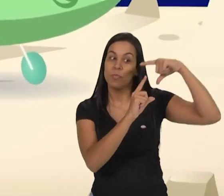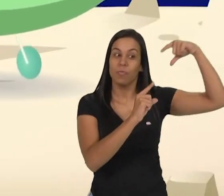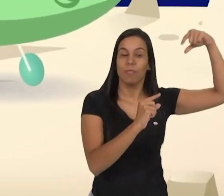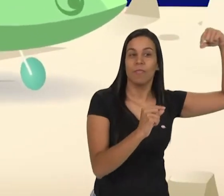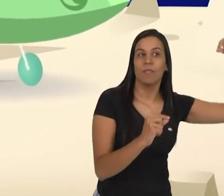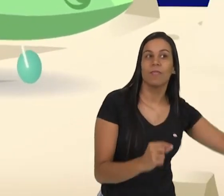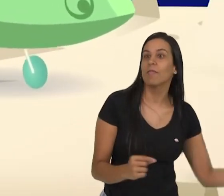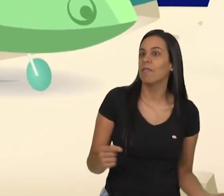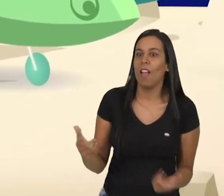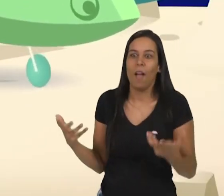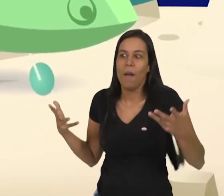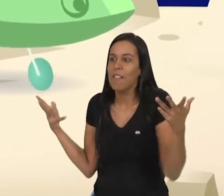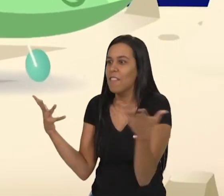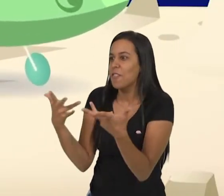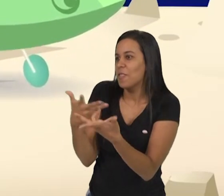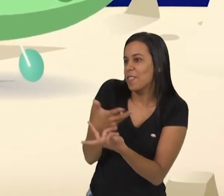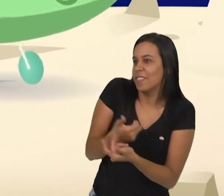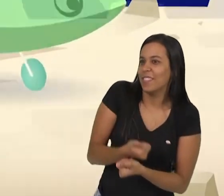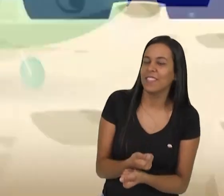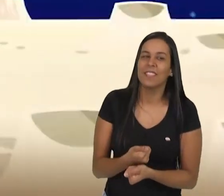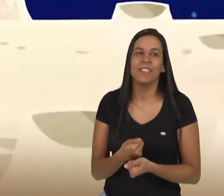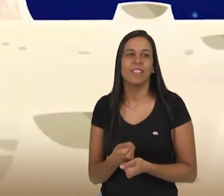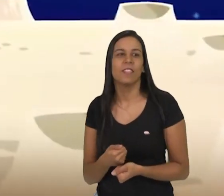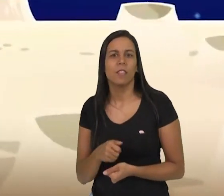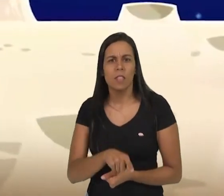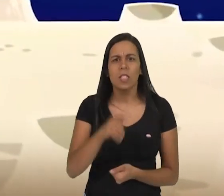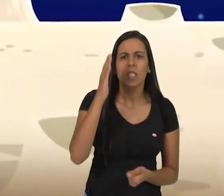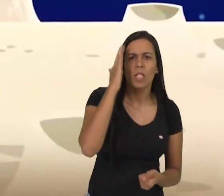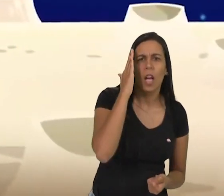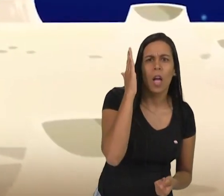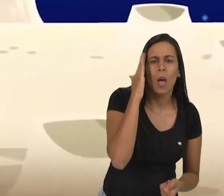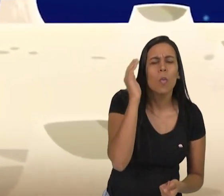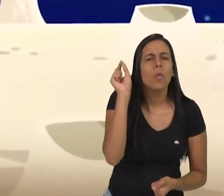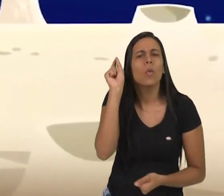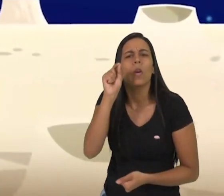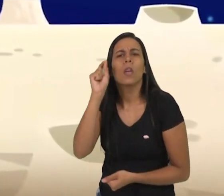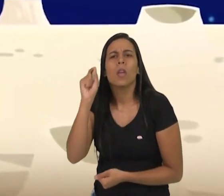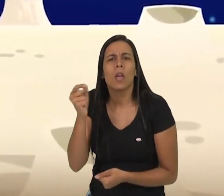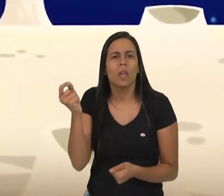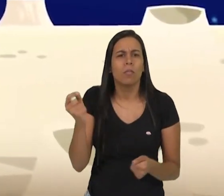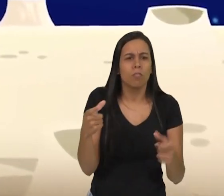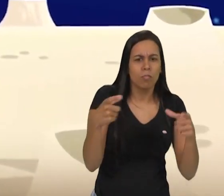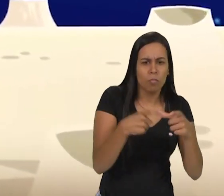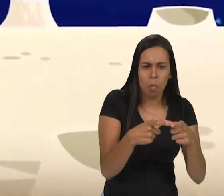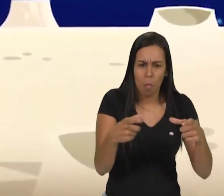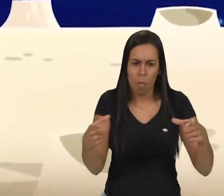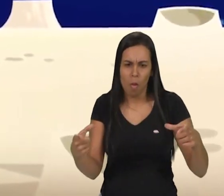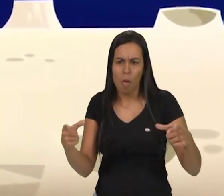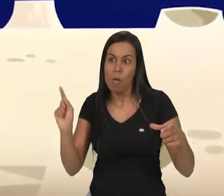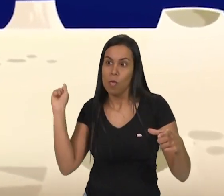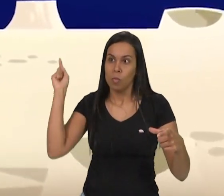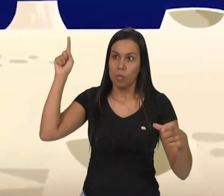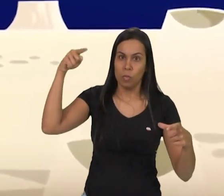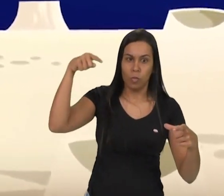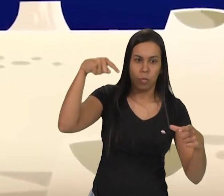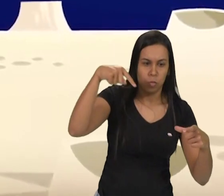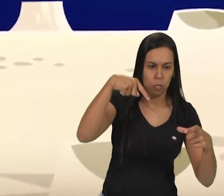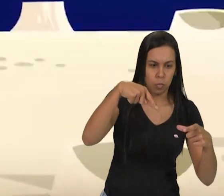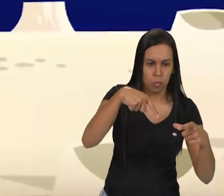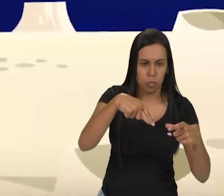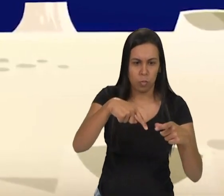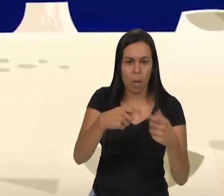Isso é incrível! Você sabe o que é uma cratera? Somos